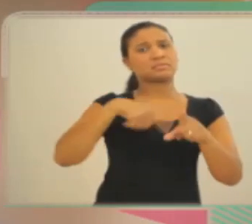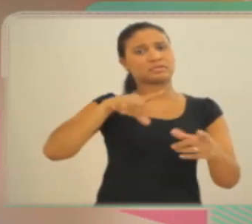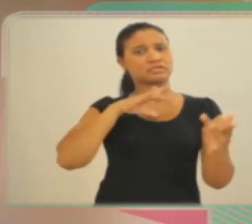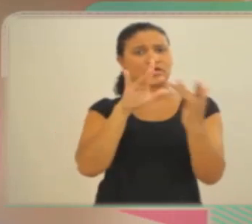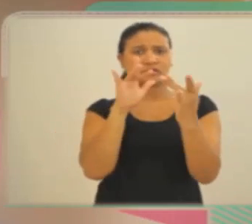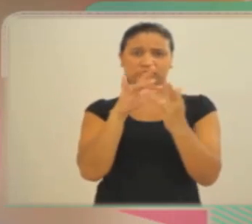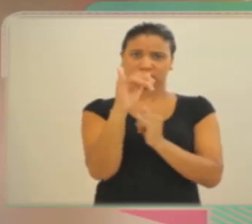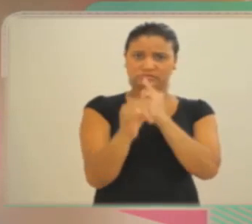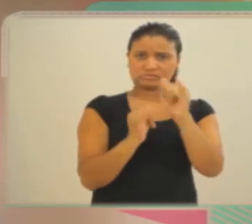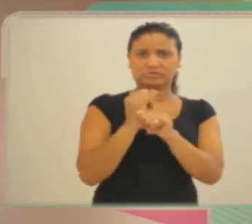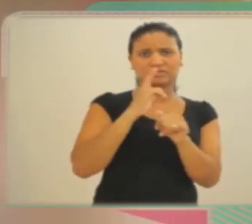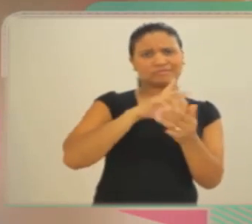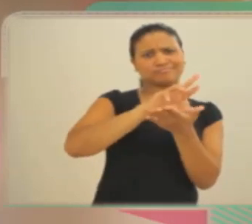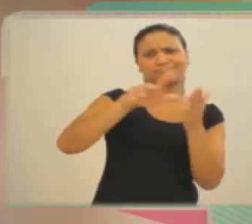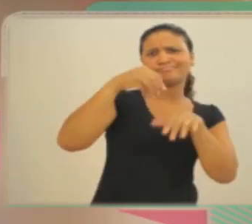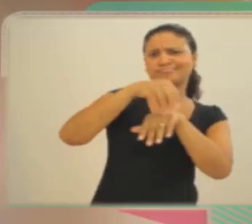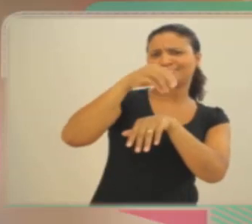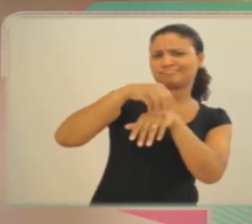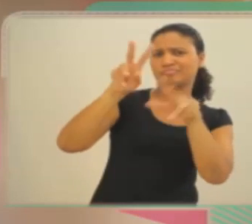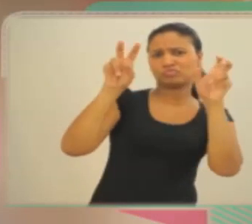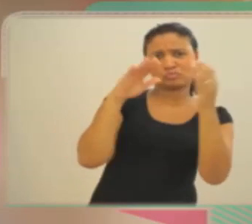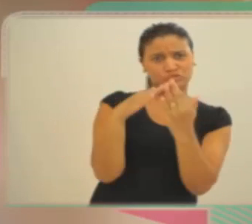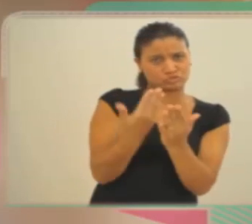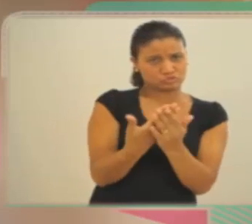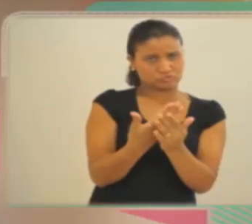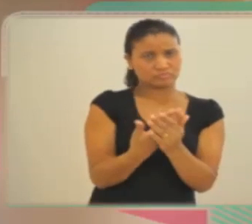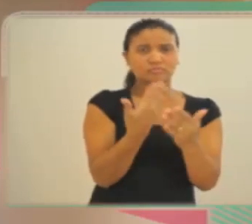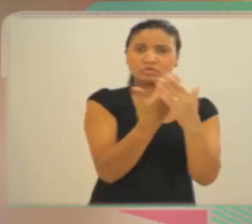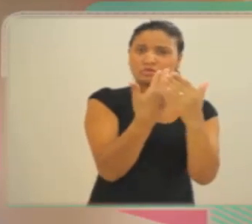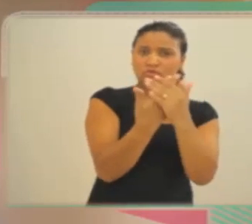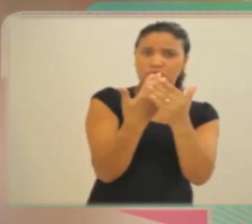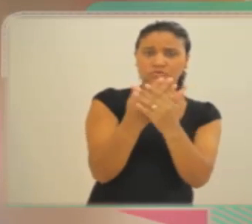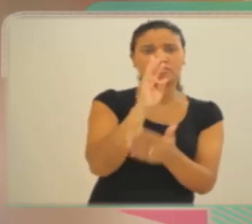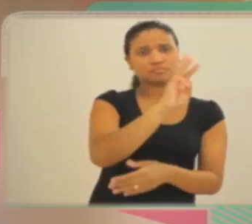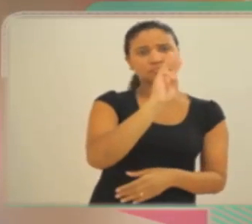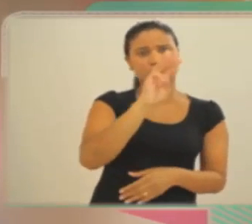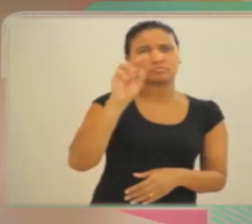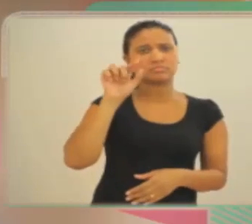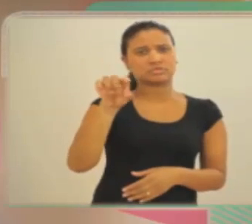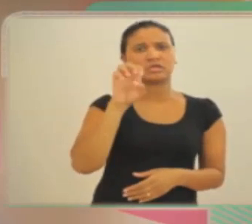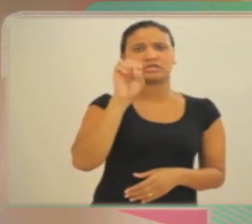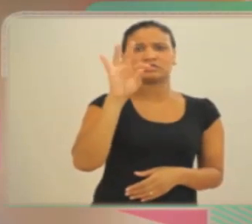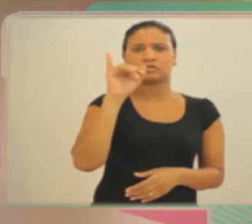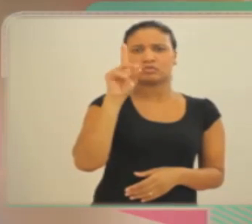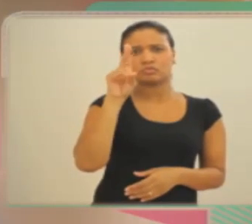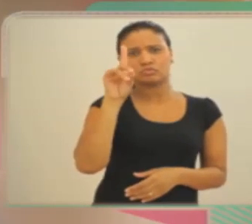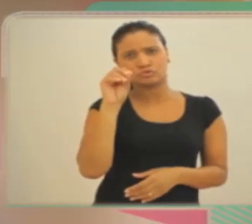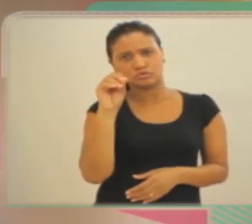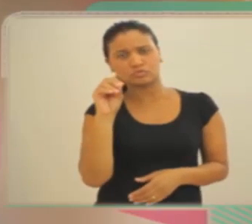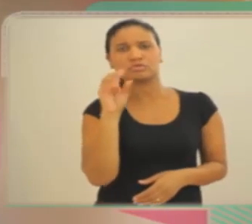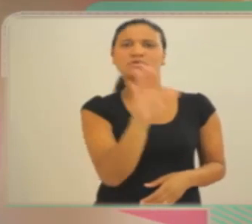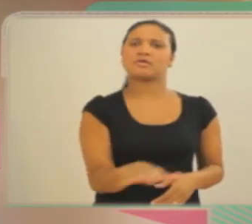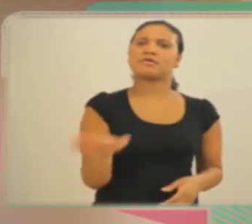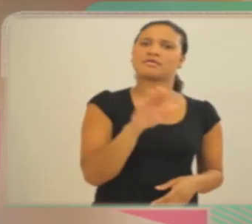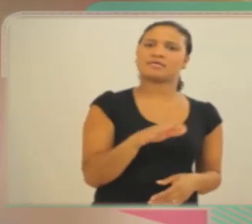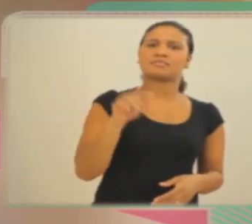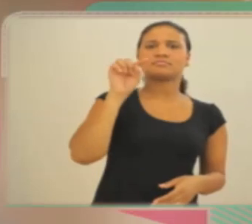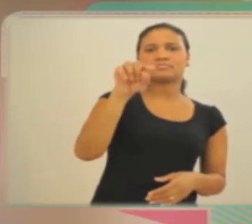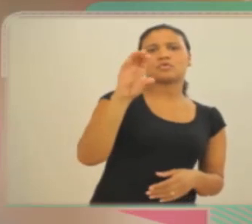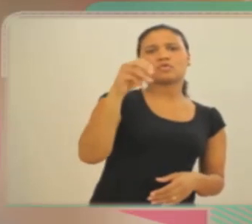3792. E temos também o nosso site, onde temos várias informações sobre a escola, que é www